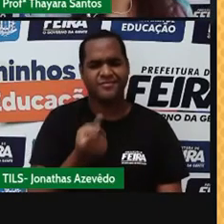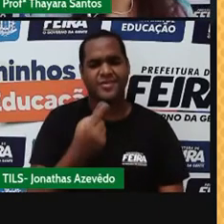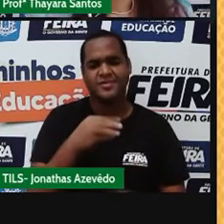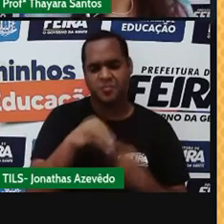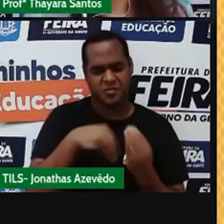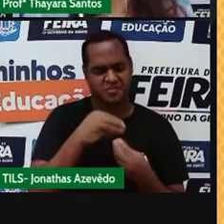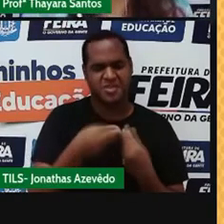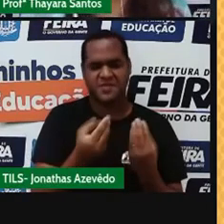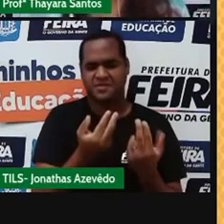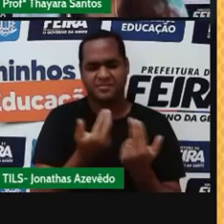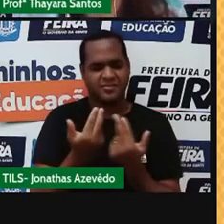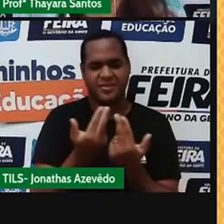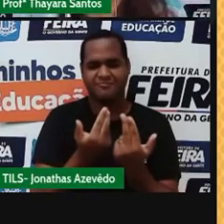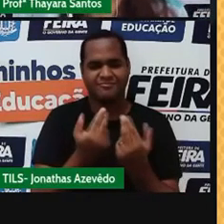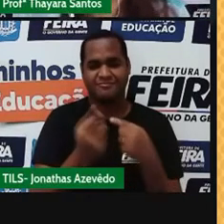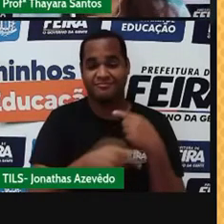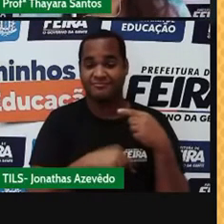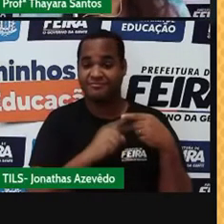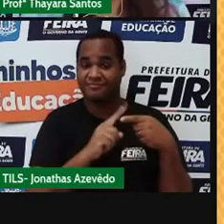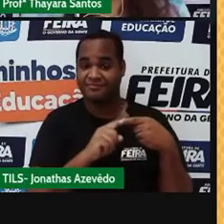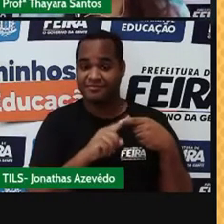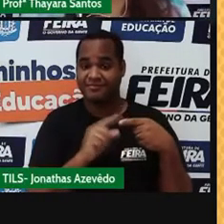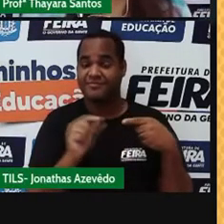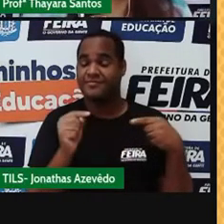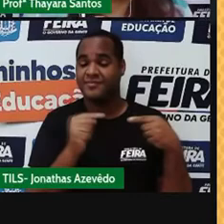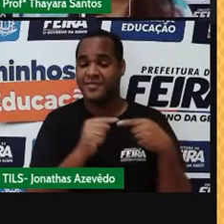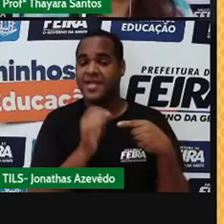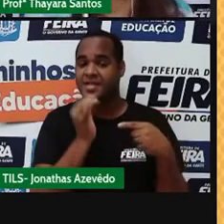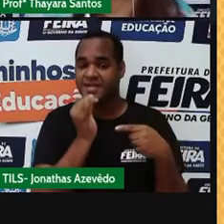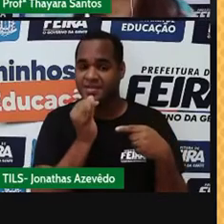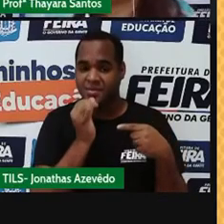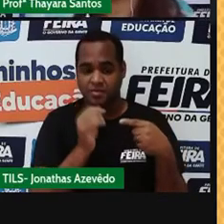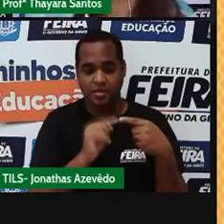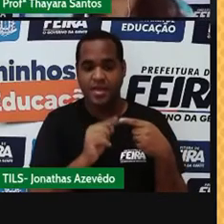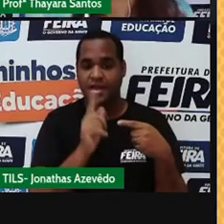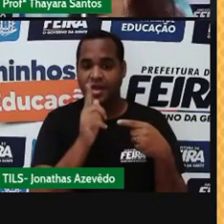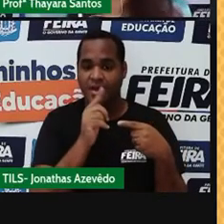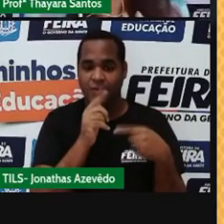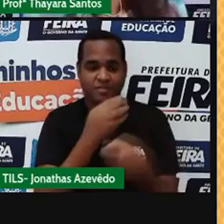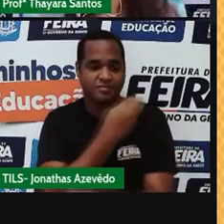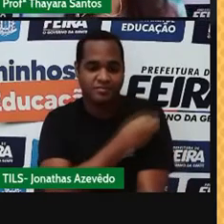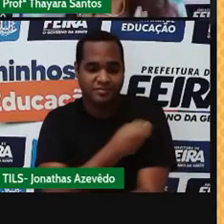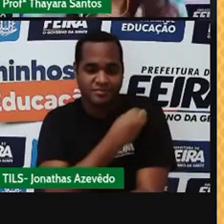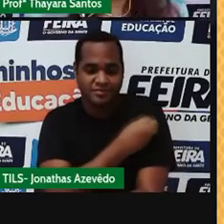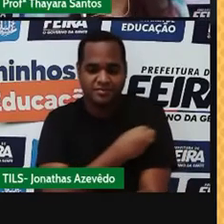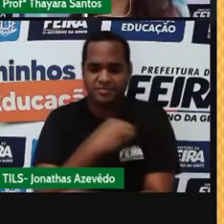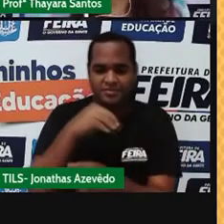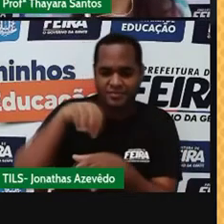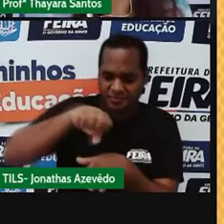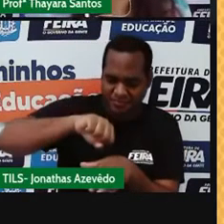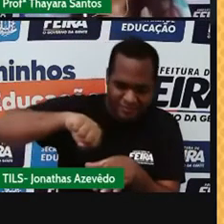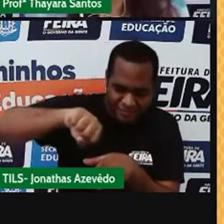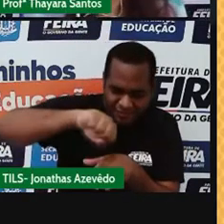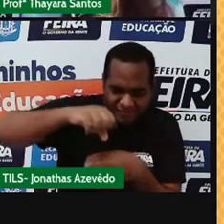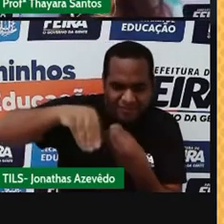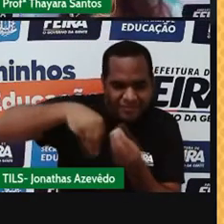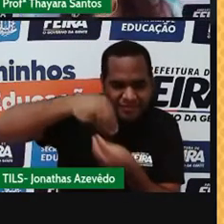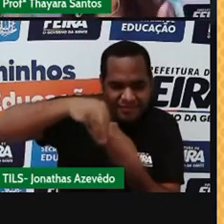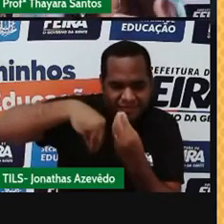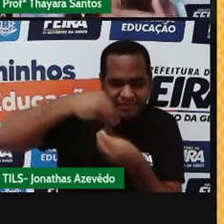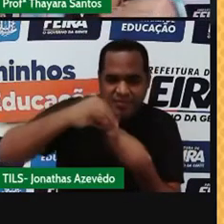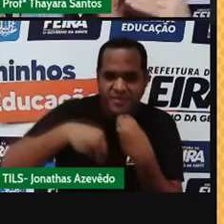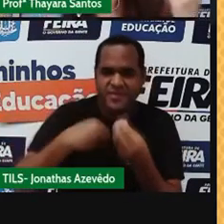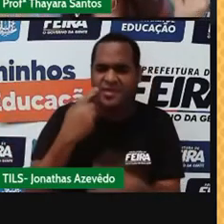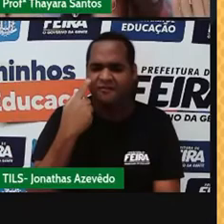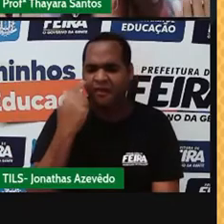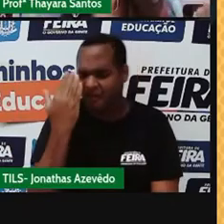coisa. E um exemplo de substância homogênea é a água mais o álcool. Se eu misturo água e álcool no recipiente, eu não